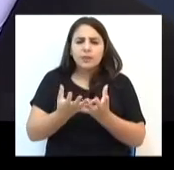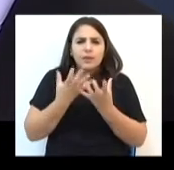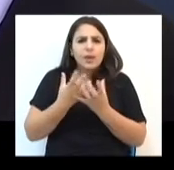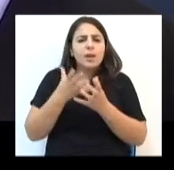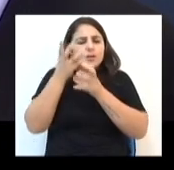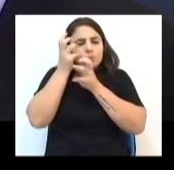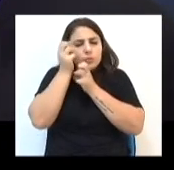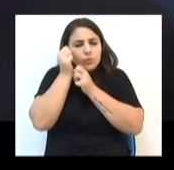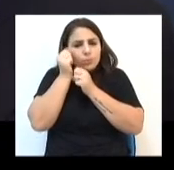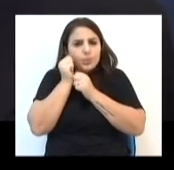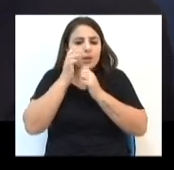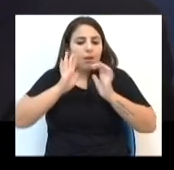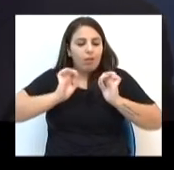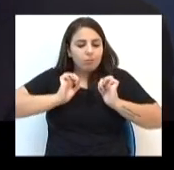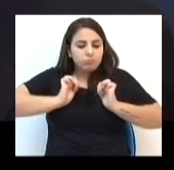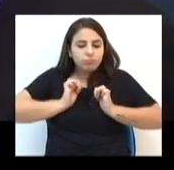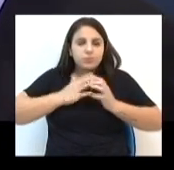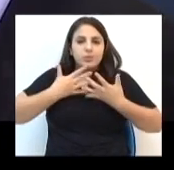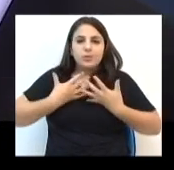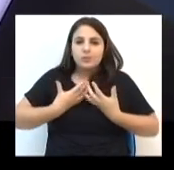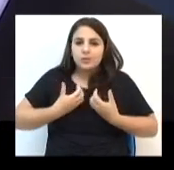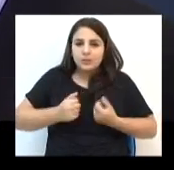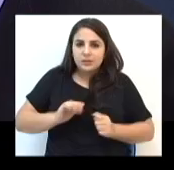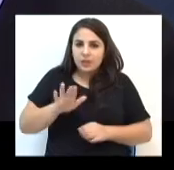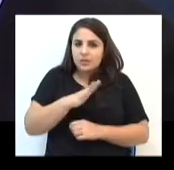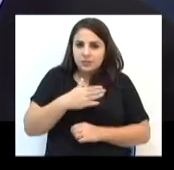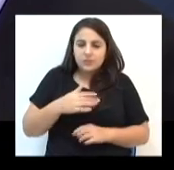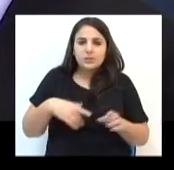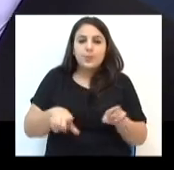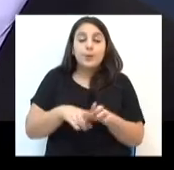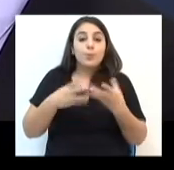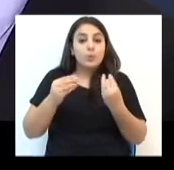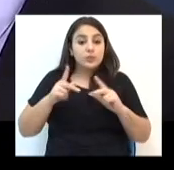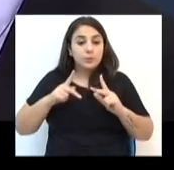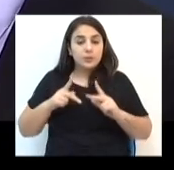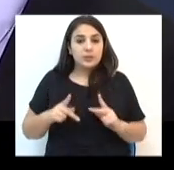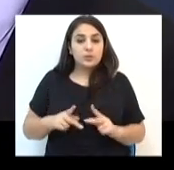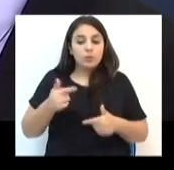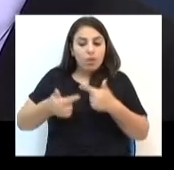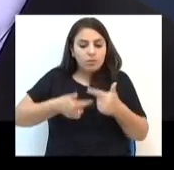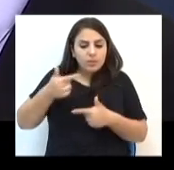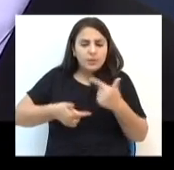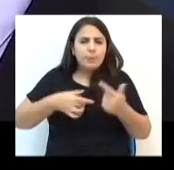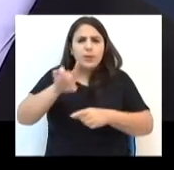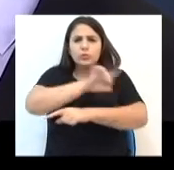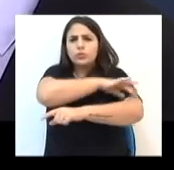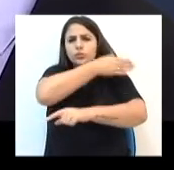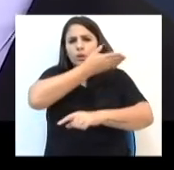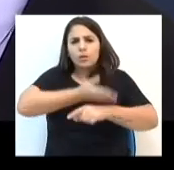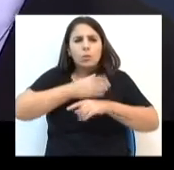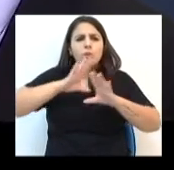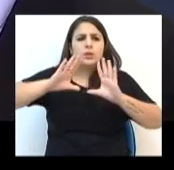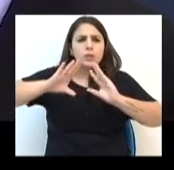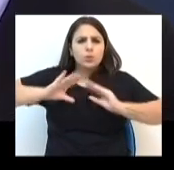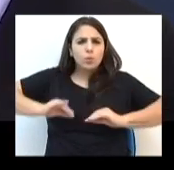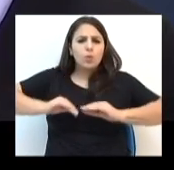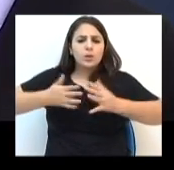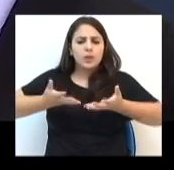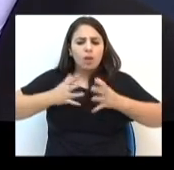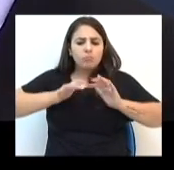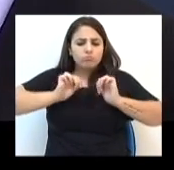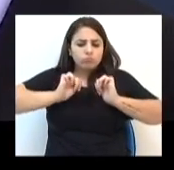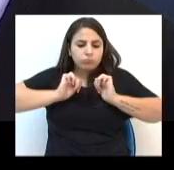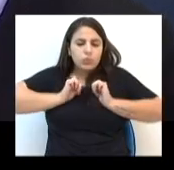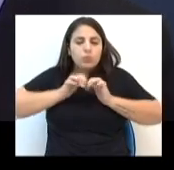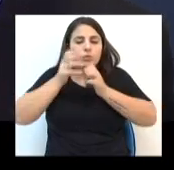que desejam dormir à noite, descansar à noite. Outro grande número de pessoas realmente trabalham o dia todo, da noite,